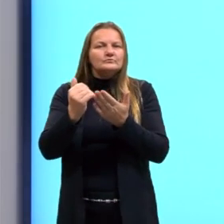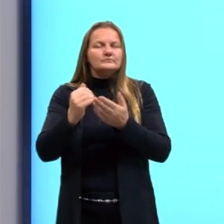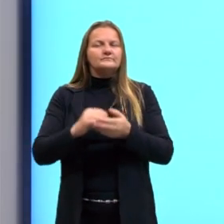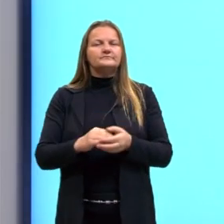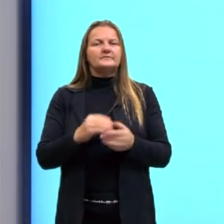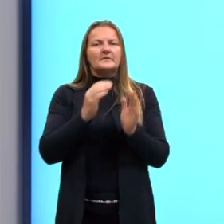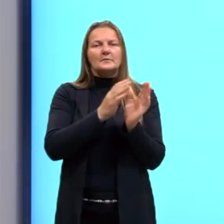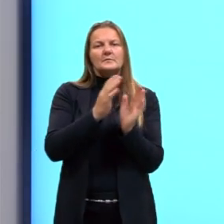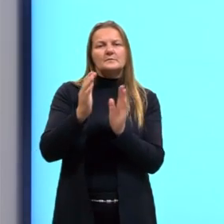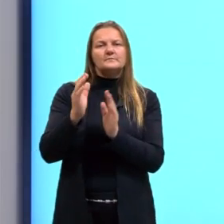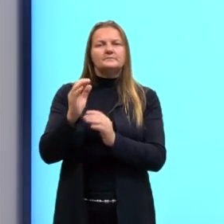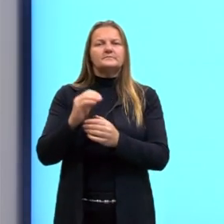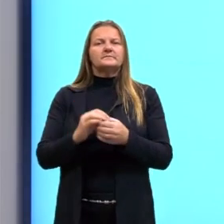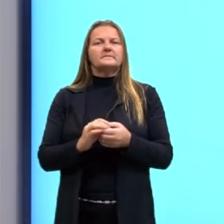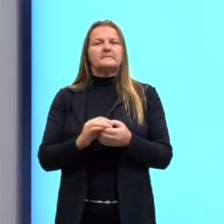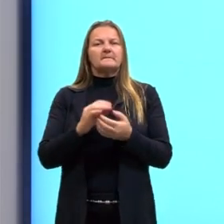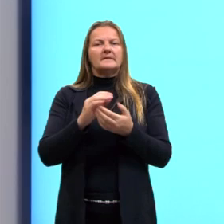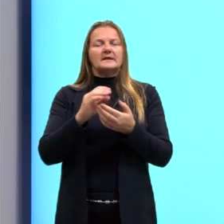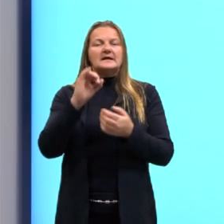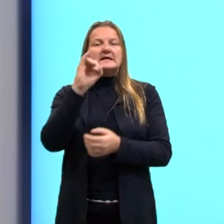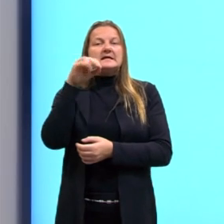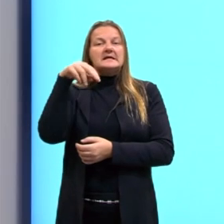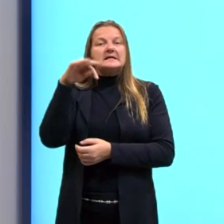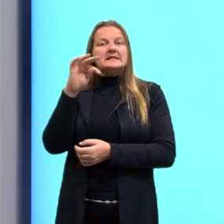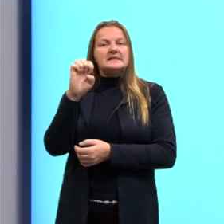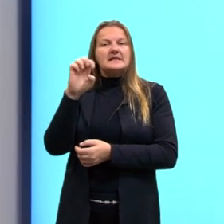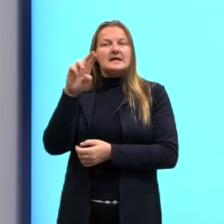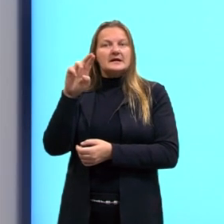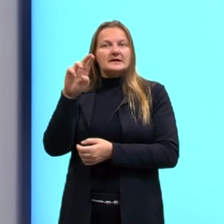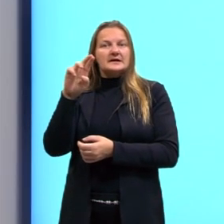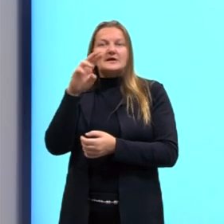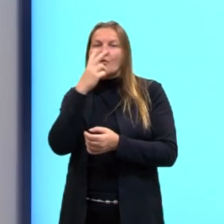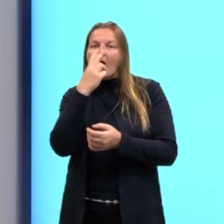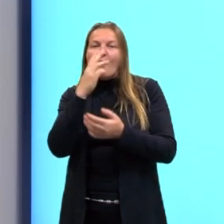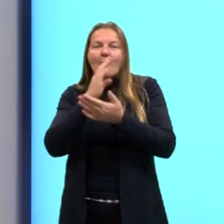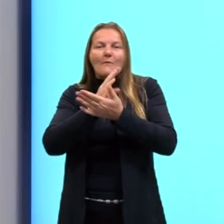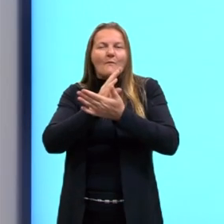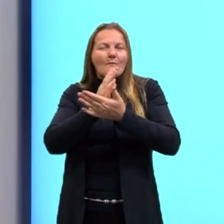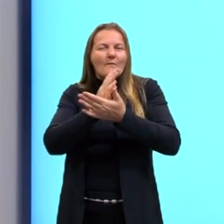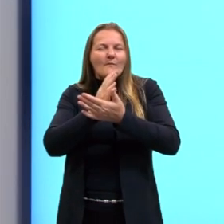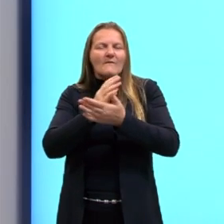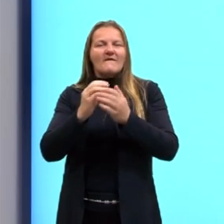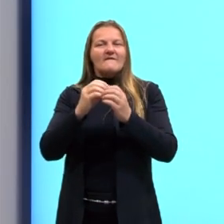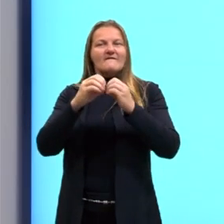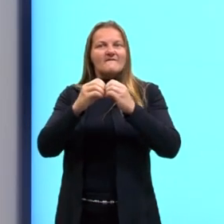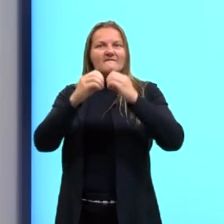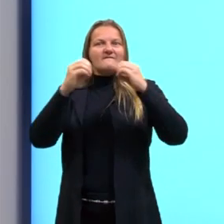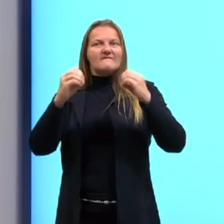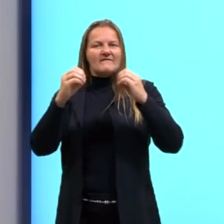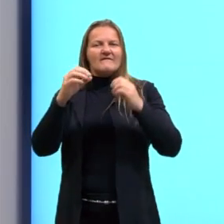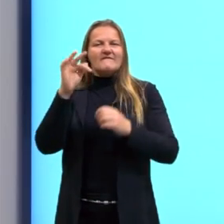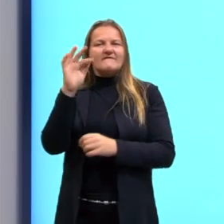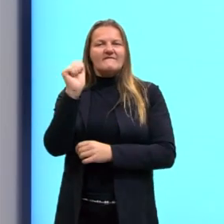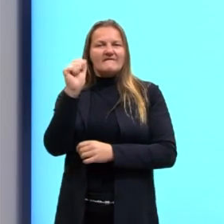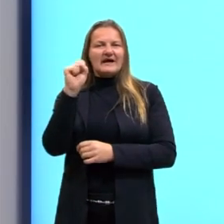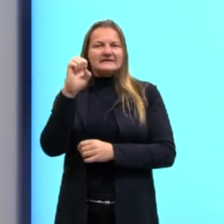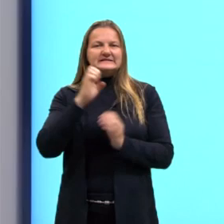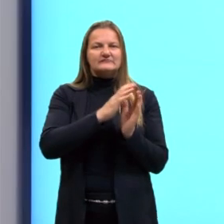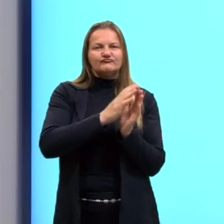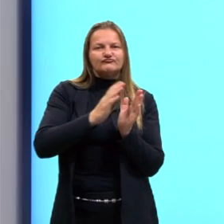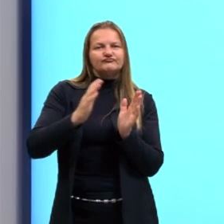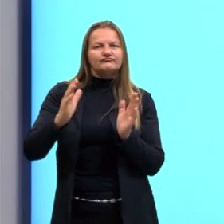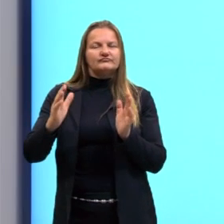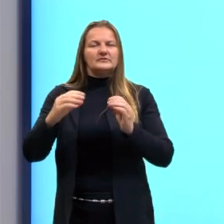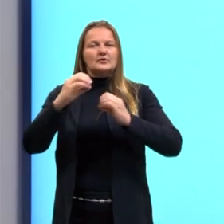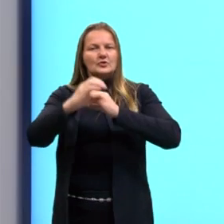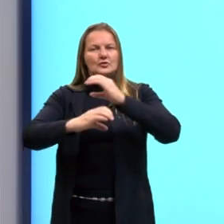esse período do núcleo é chamado de intérfase. Bom, olha aí na imagem. Então, a parte do